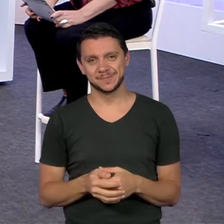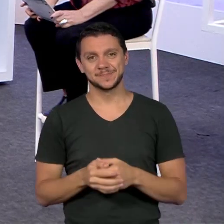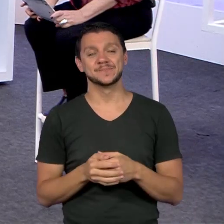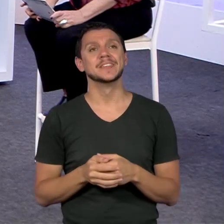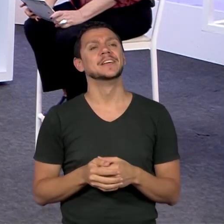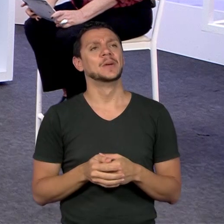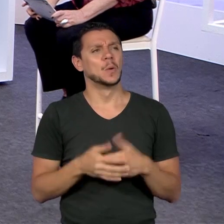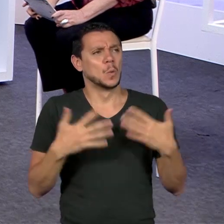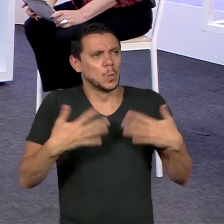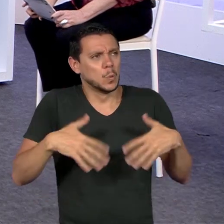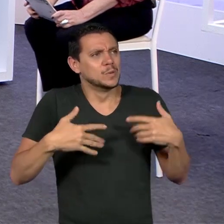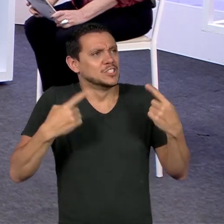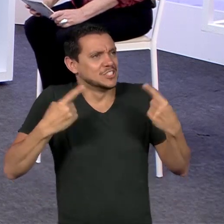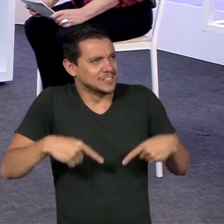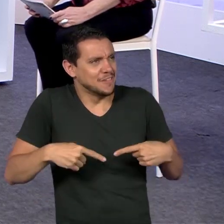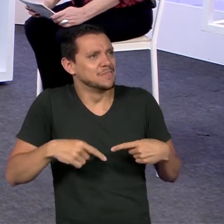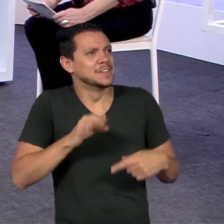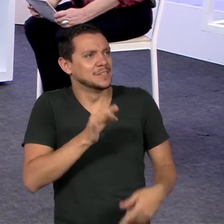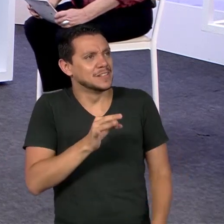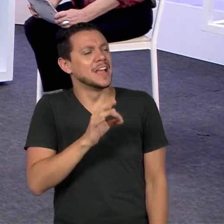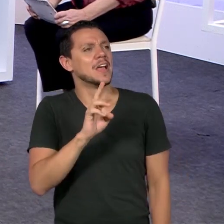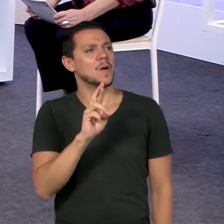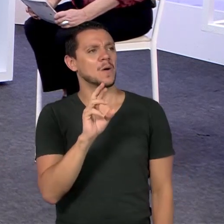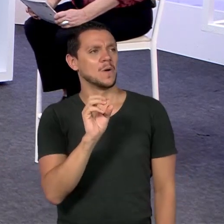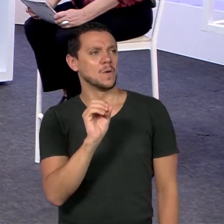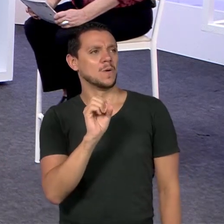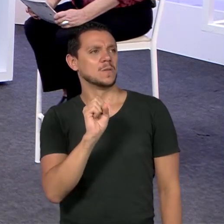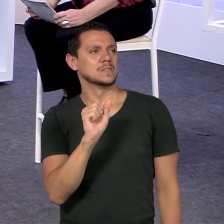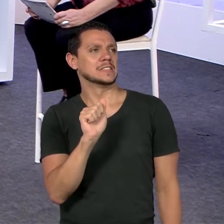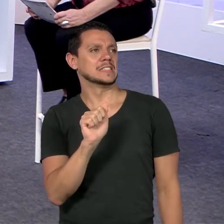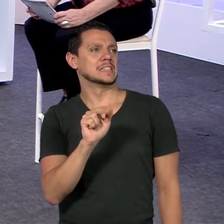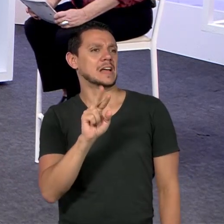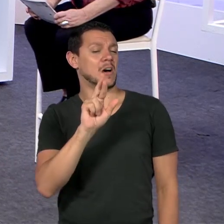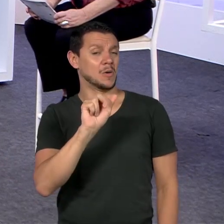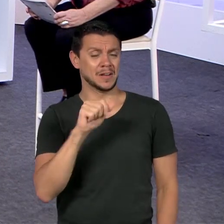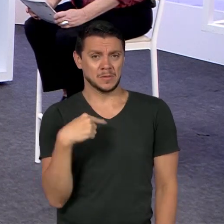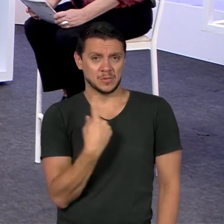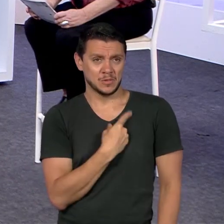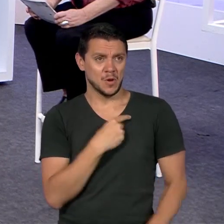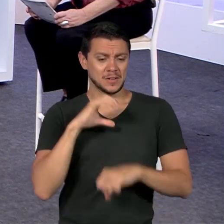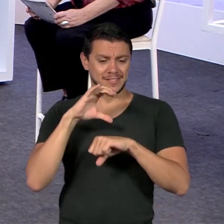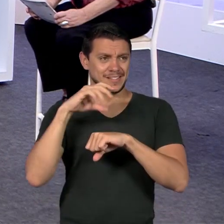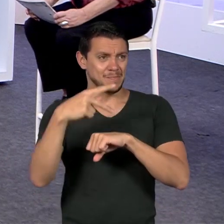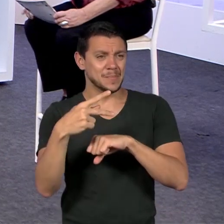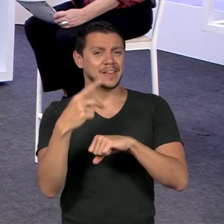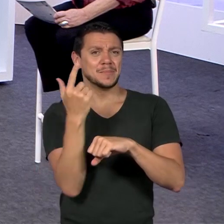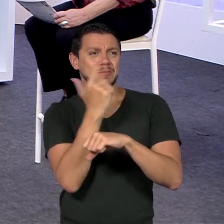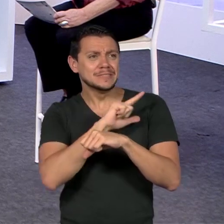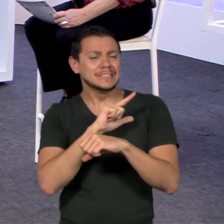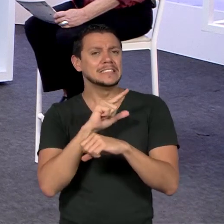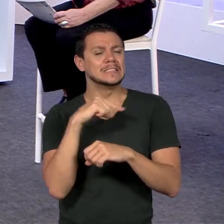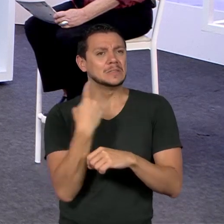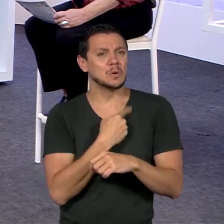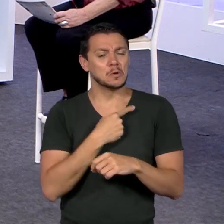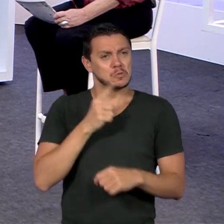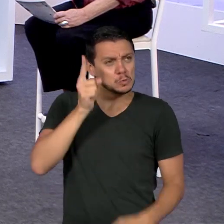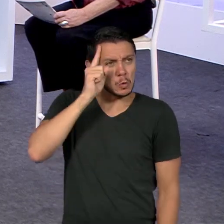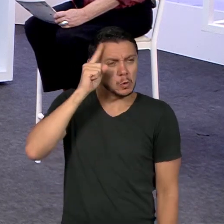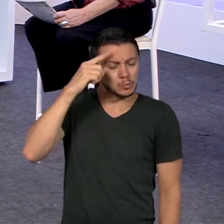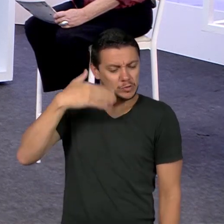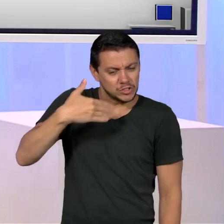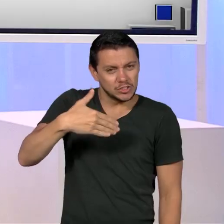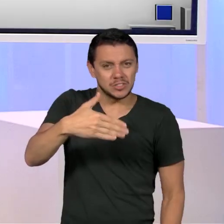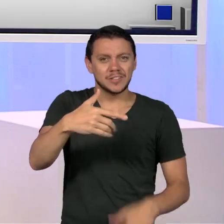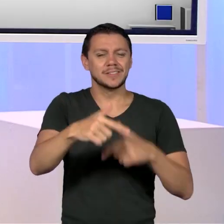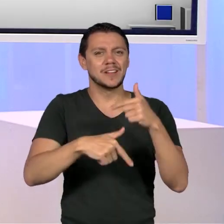Desafio, Rosaura? Desafio. Que desafio para nós, coordenadores, conseguirmos o nosso dia a dia pensar